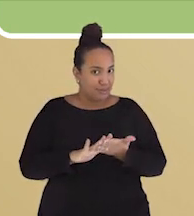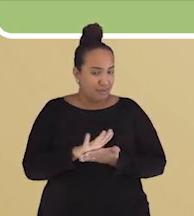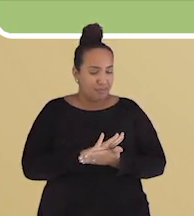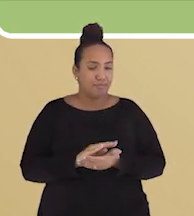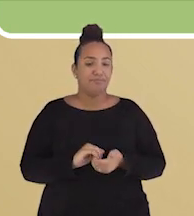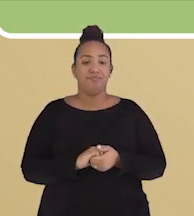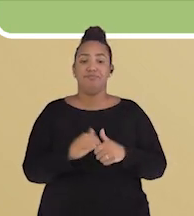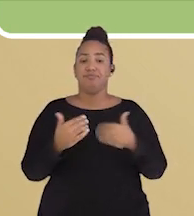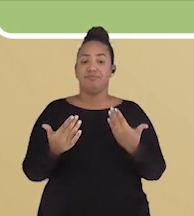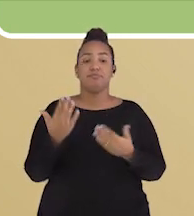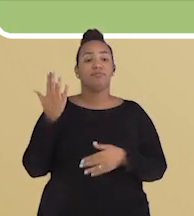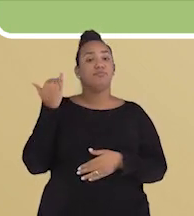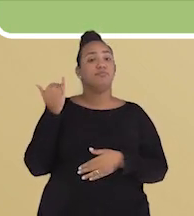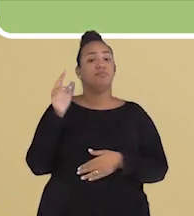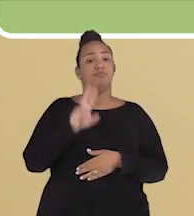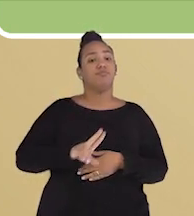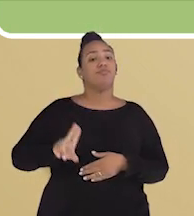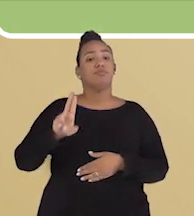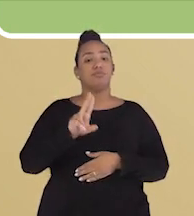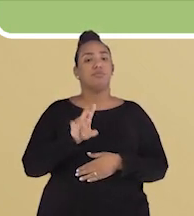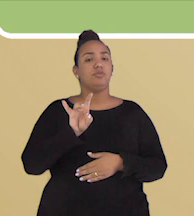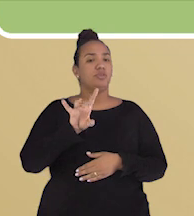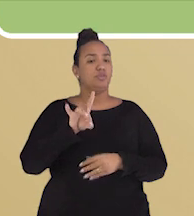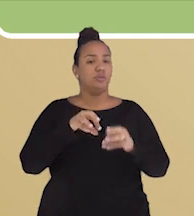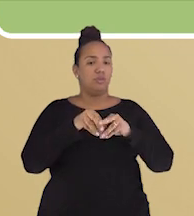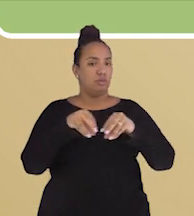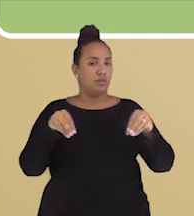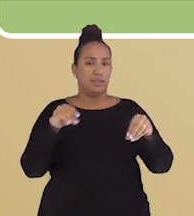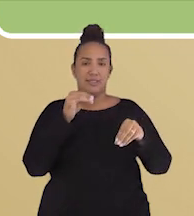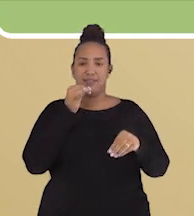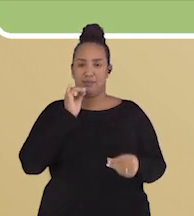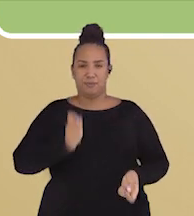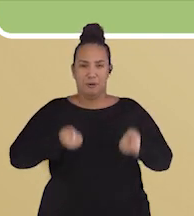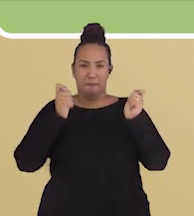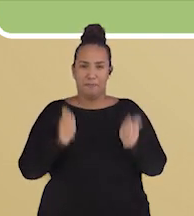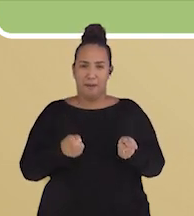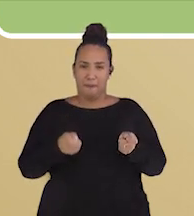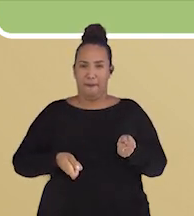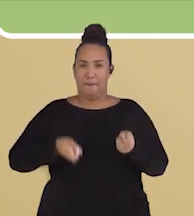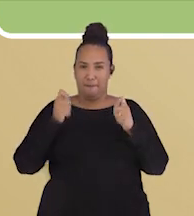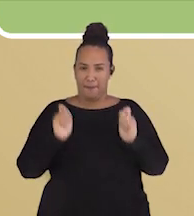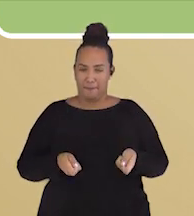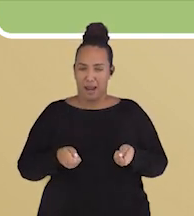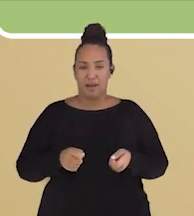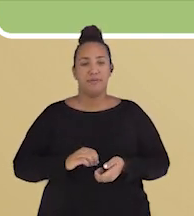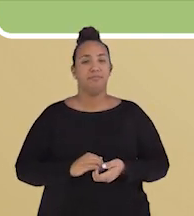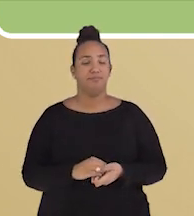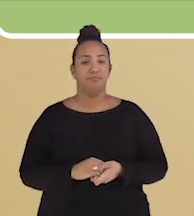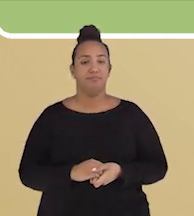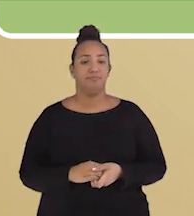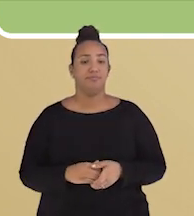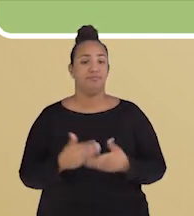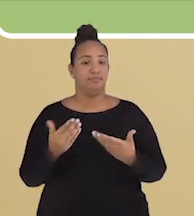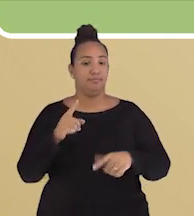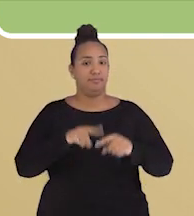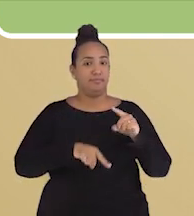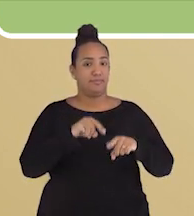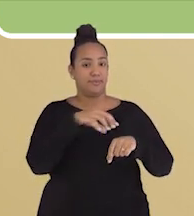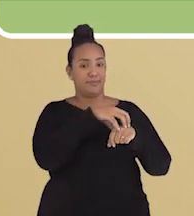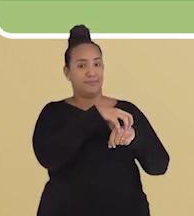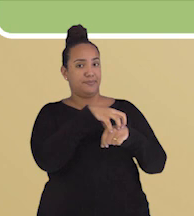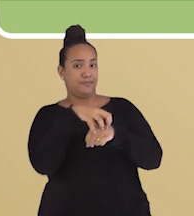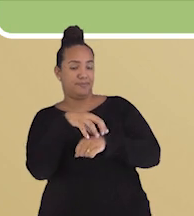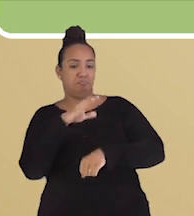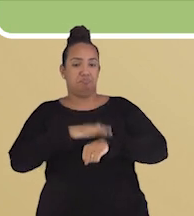as pessoas usavam apenas os transportes terrestres, como as carroças, para poderem transportar as suas coisas e para